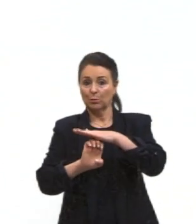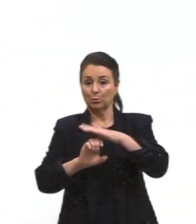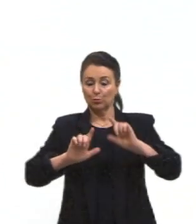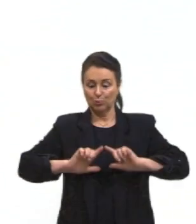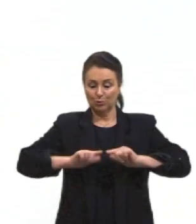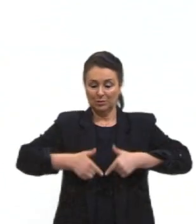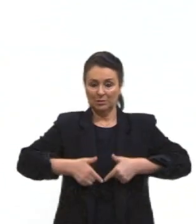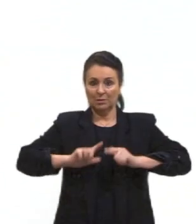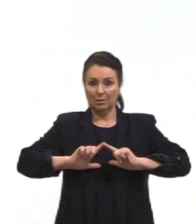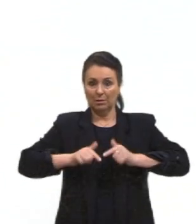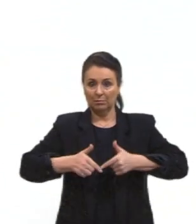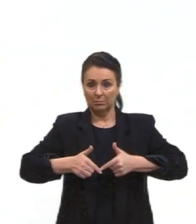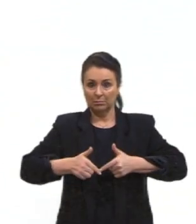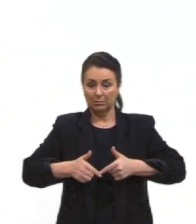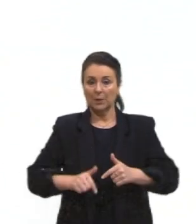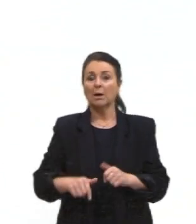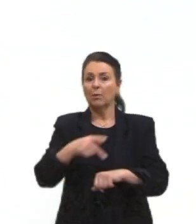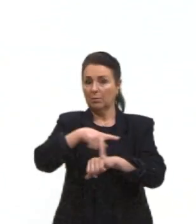o que que entende esses,